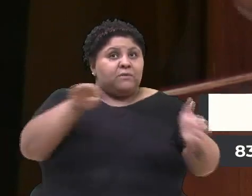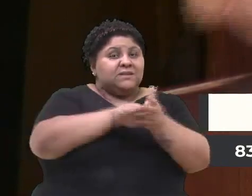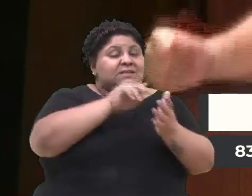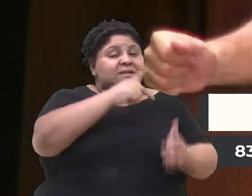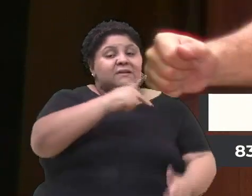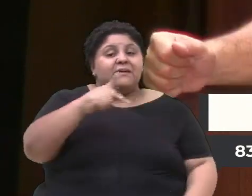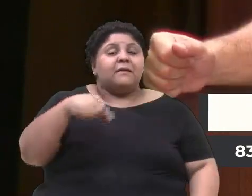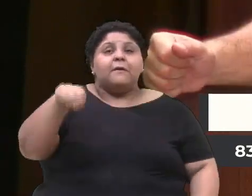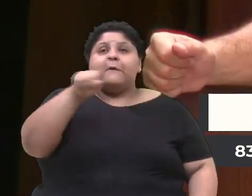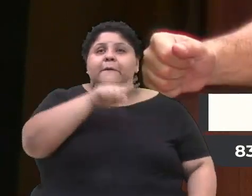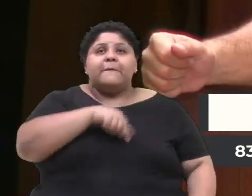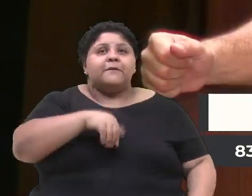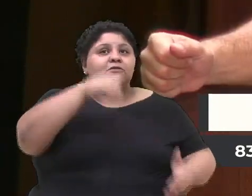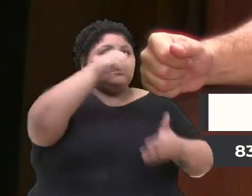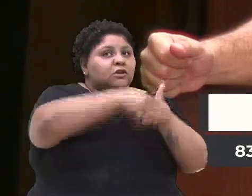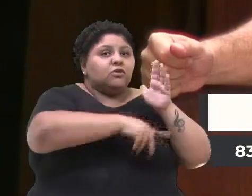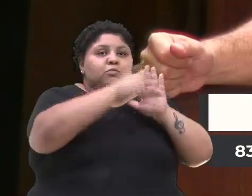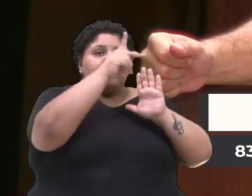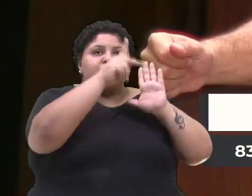projeto de lei.